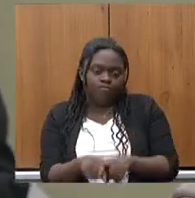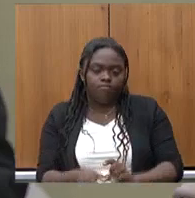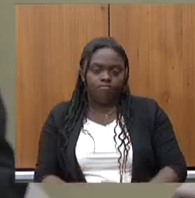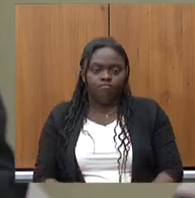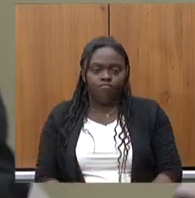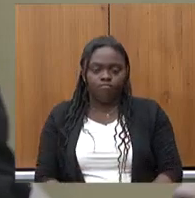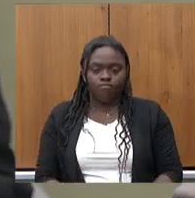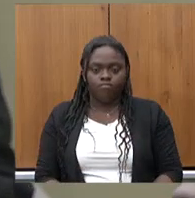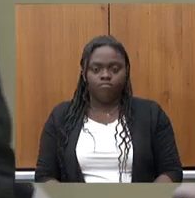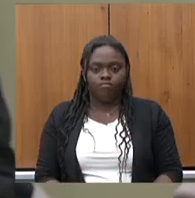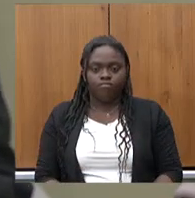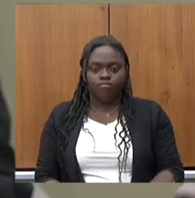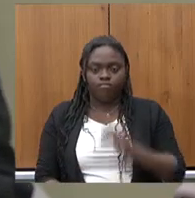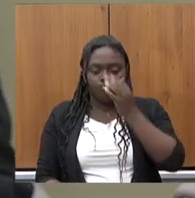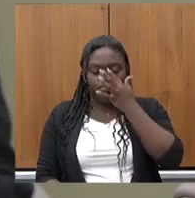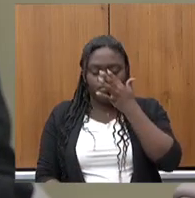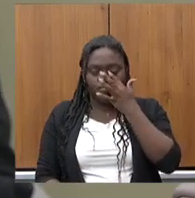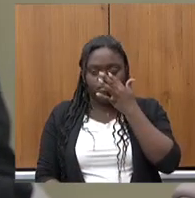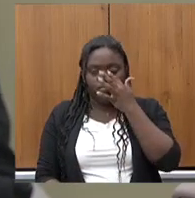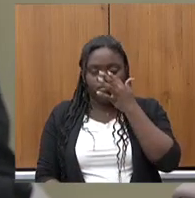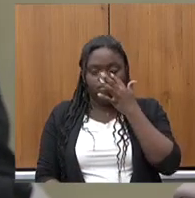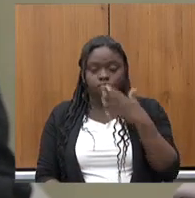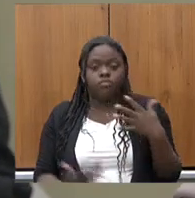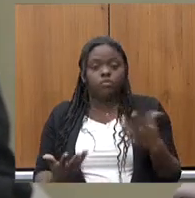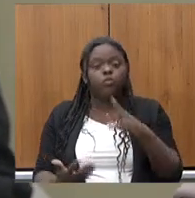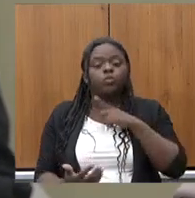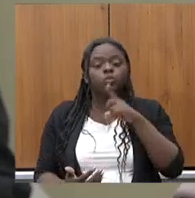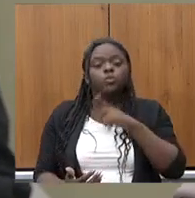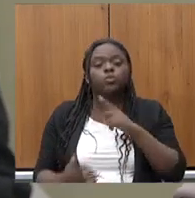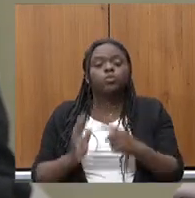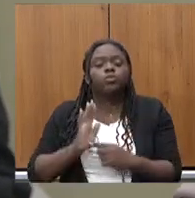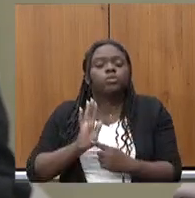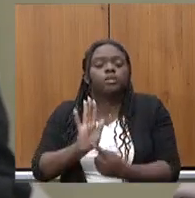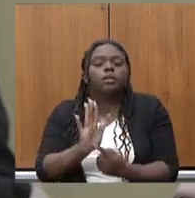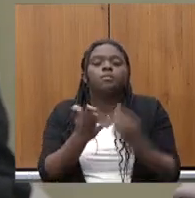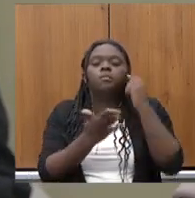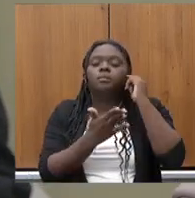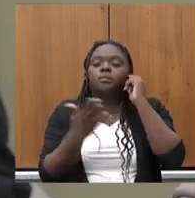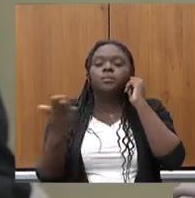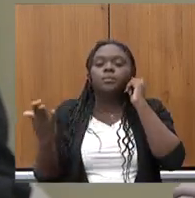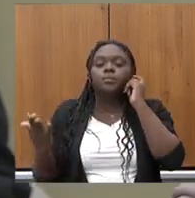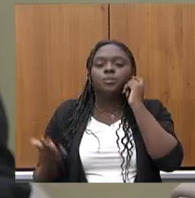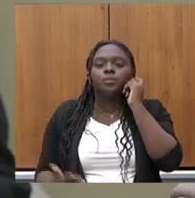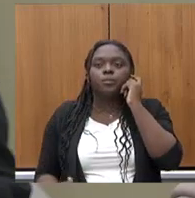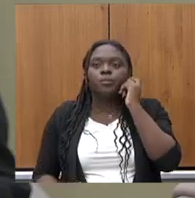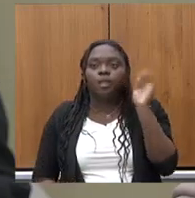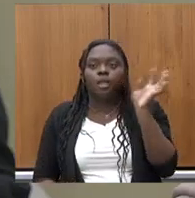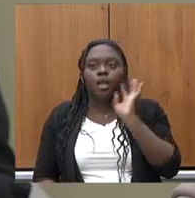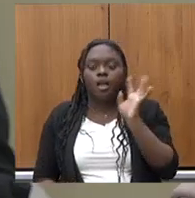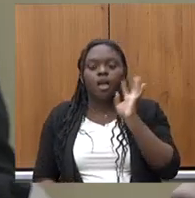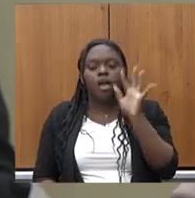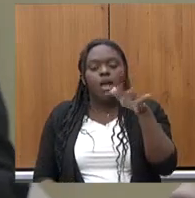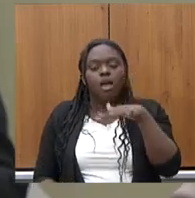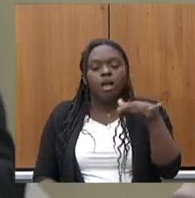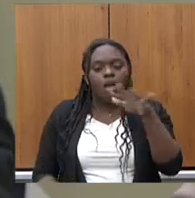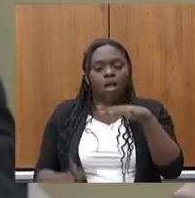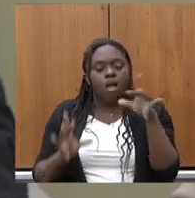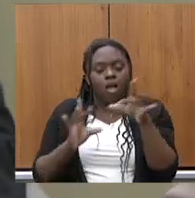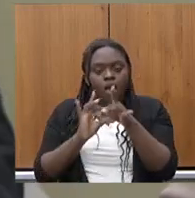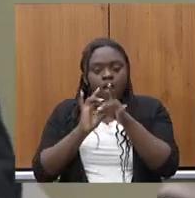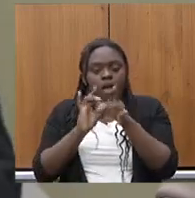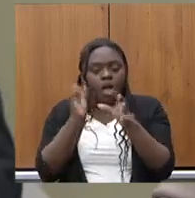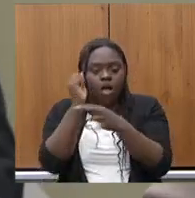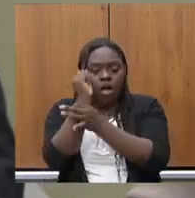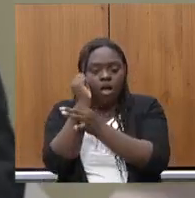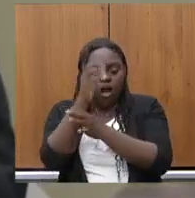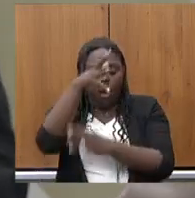Nessa linha, eu tenho que destacar uma startup aqui, Coronel Santos, isso aqui é muito ligado à área da segurança pública.